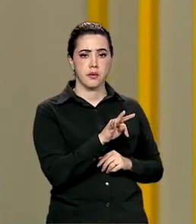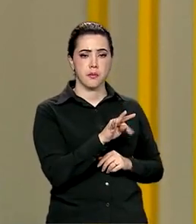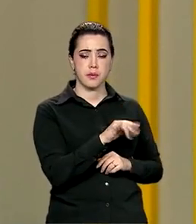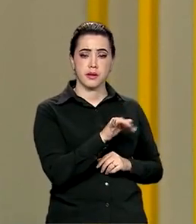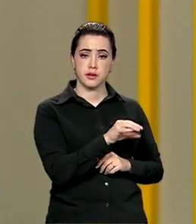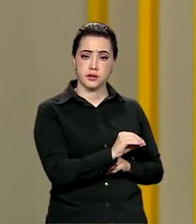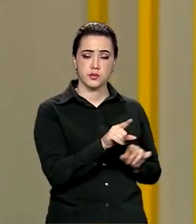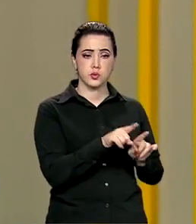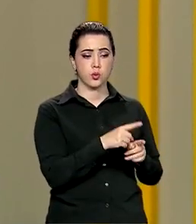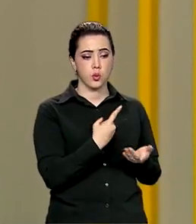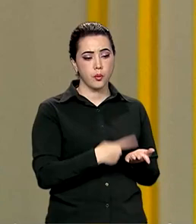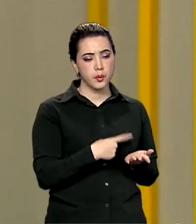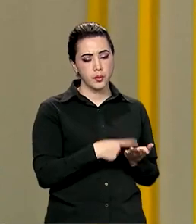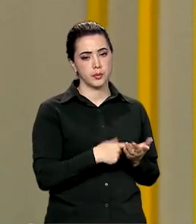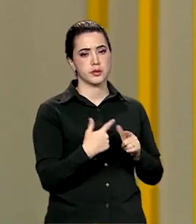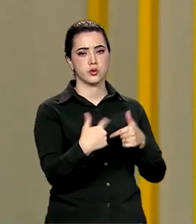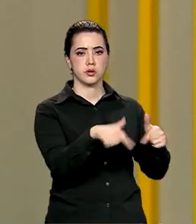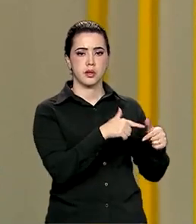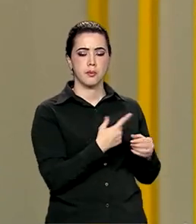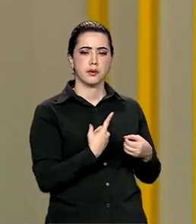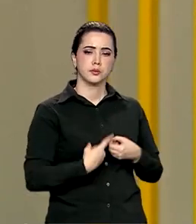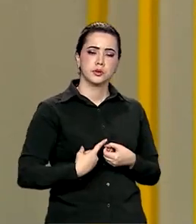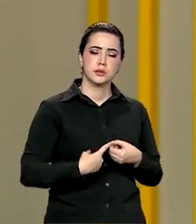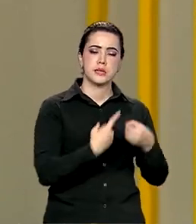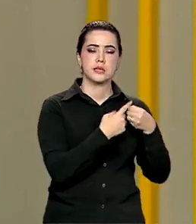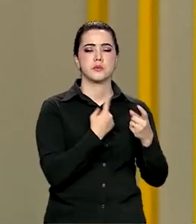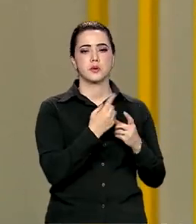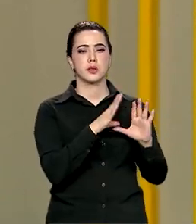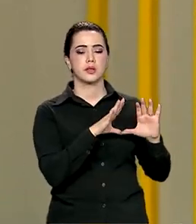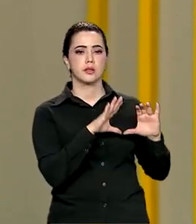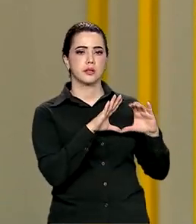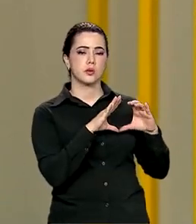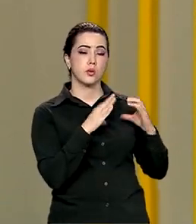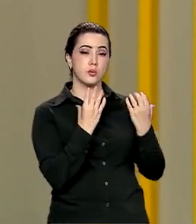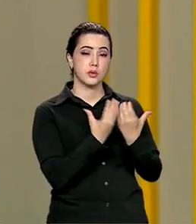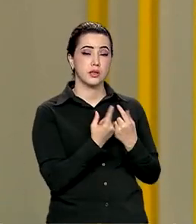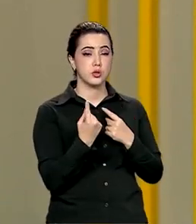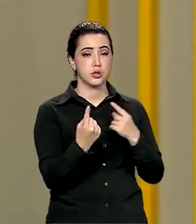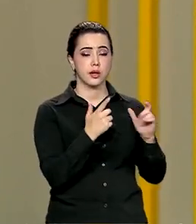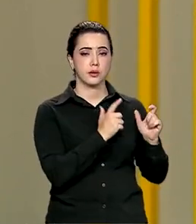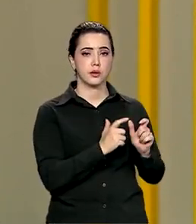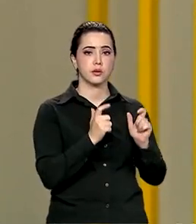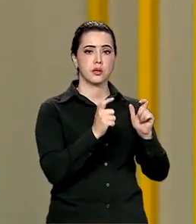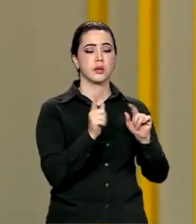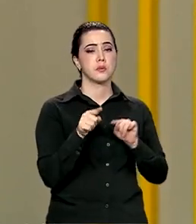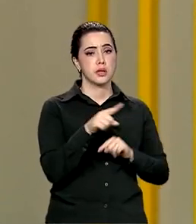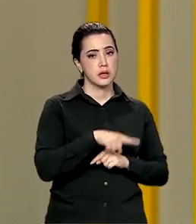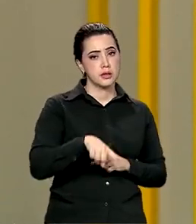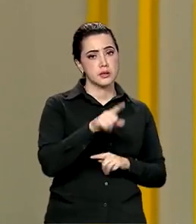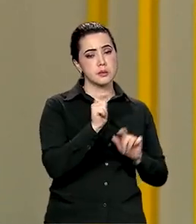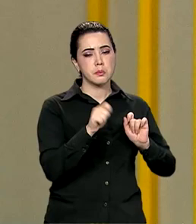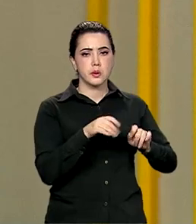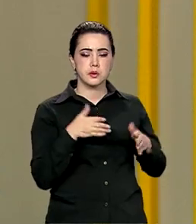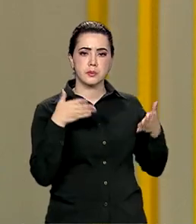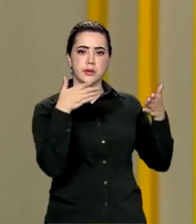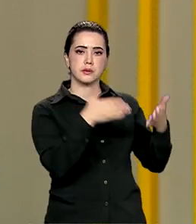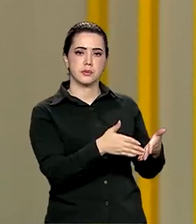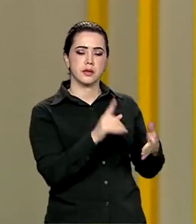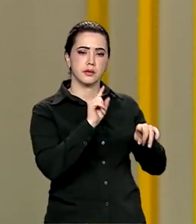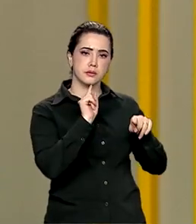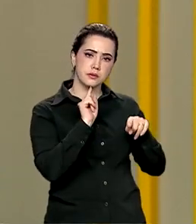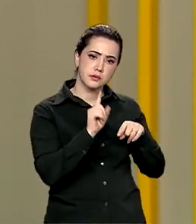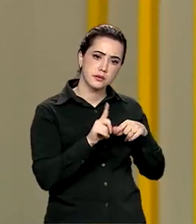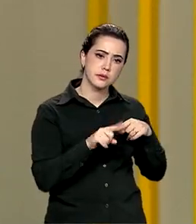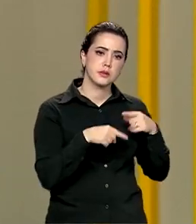de edades em cada município, em cada comunidade, em cada povoado, para que eles possam participar. E, a partir disso,